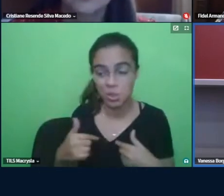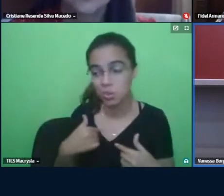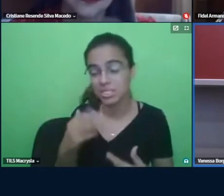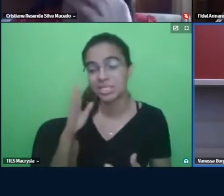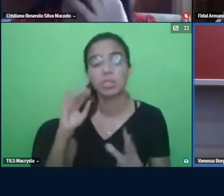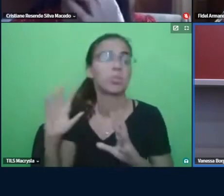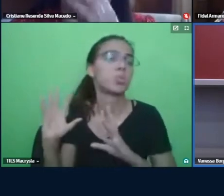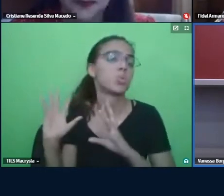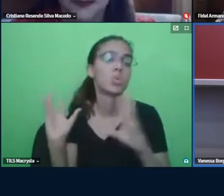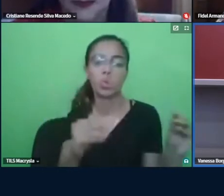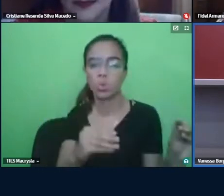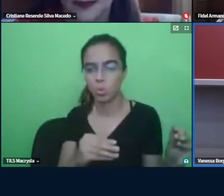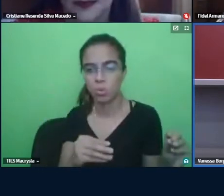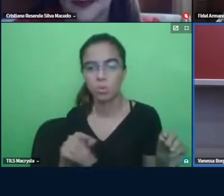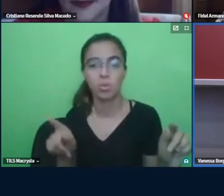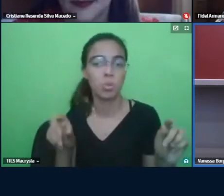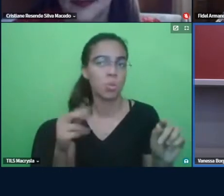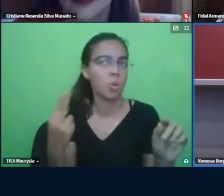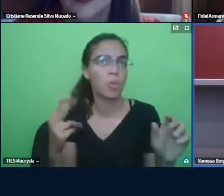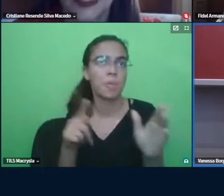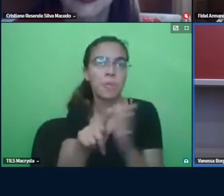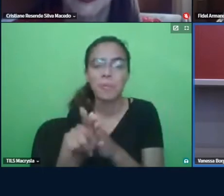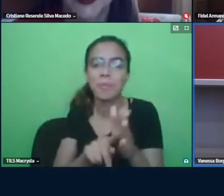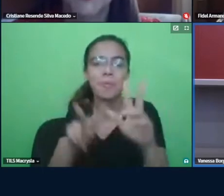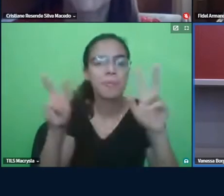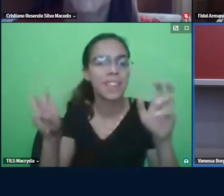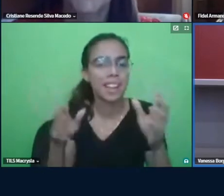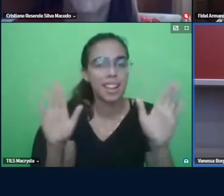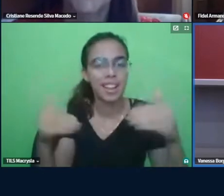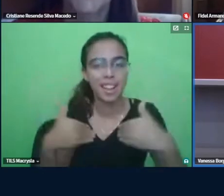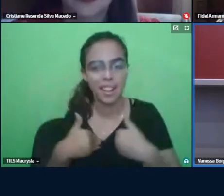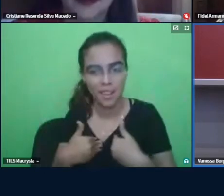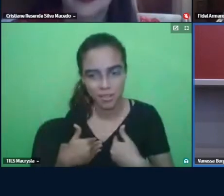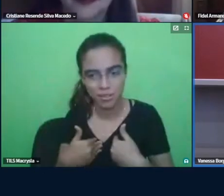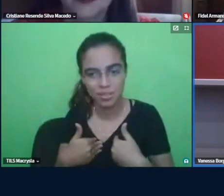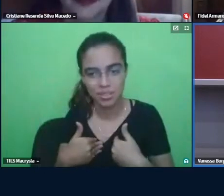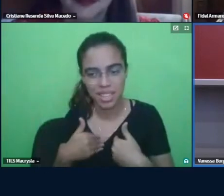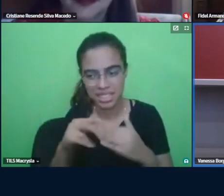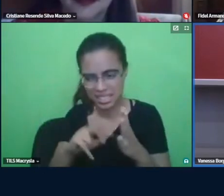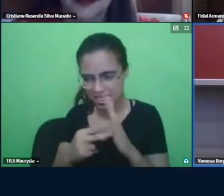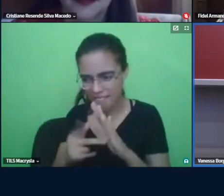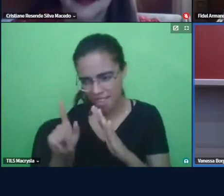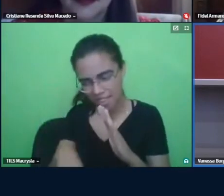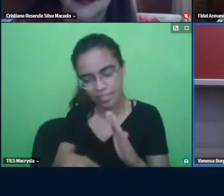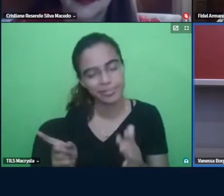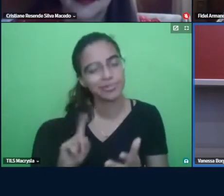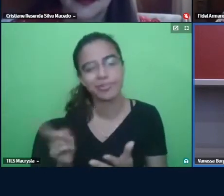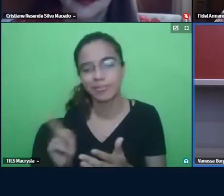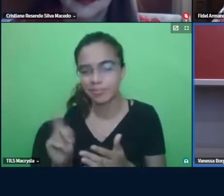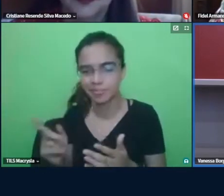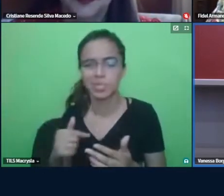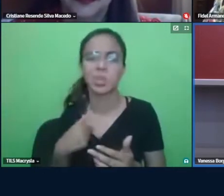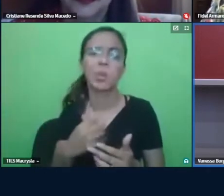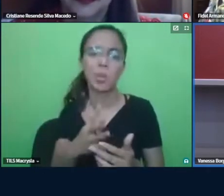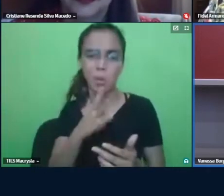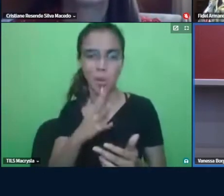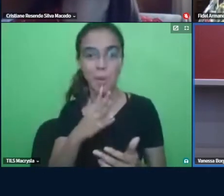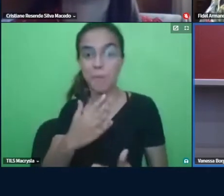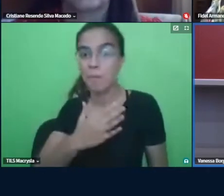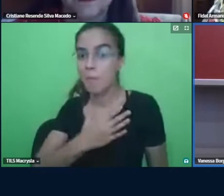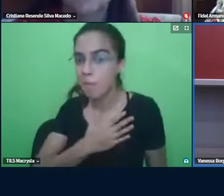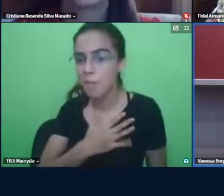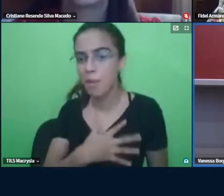menos que podemos ser pesquisadores sobre autismo ou que isso nos torna conhecedores né eu conheço meu filho